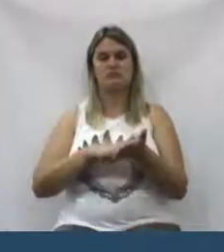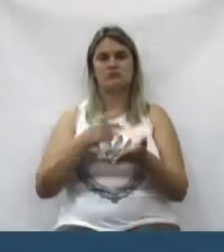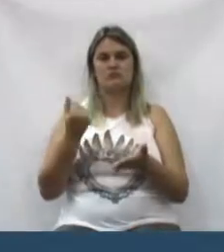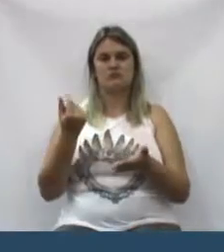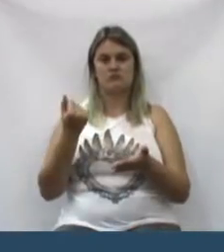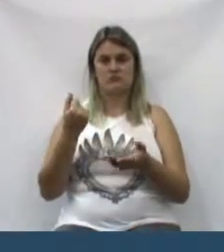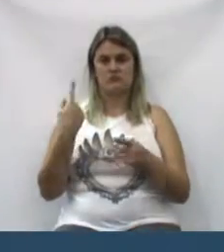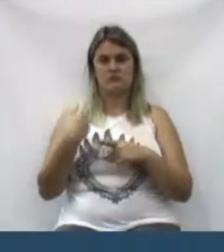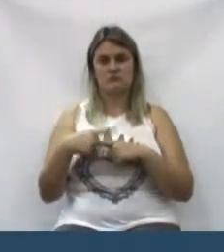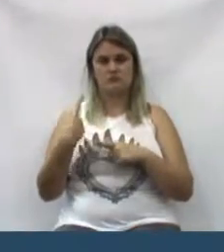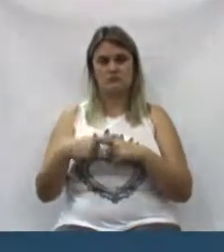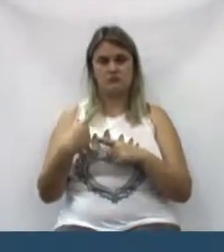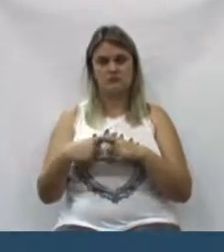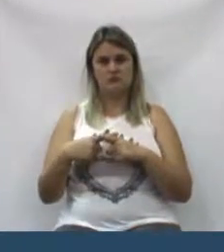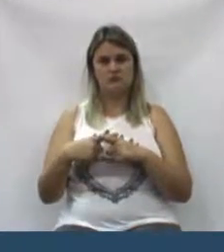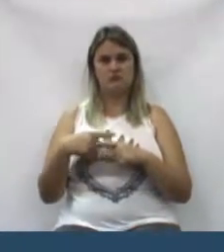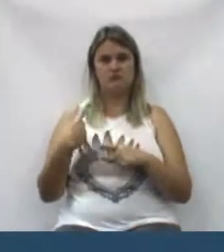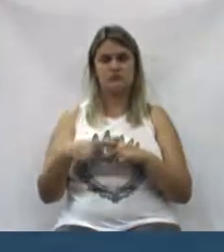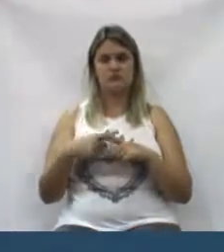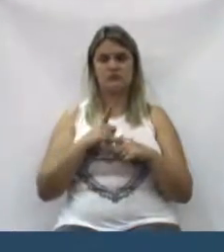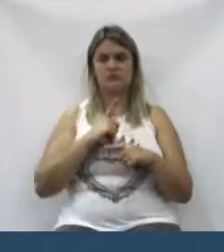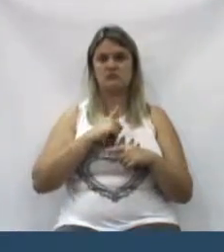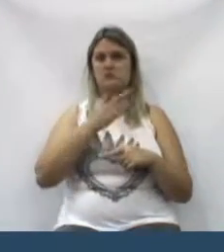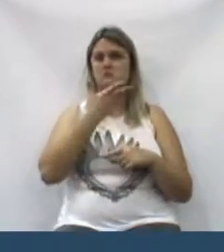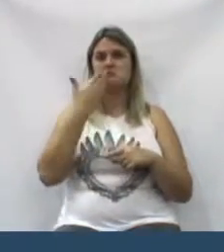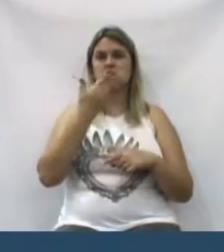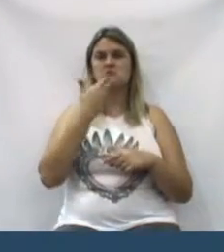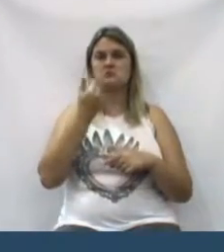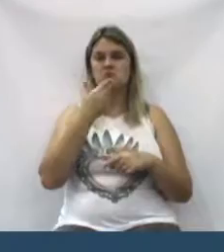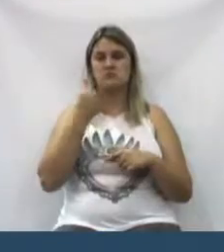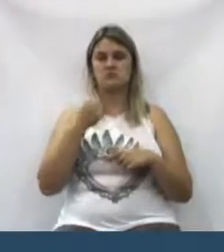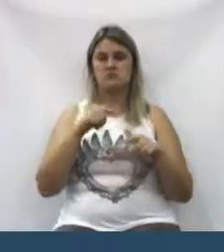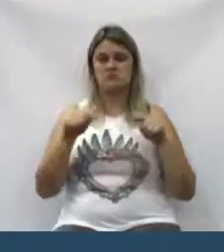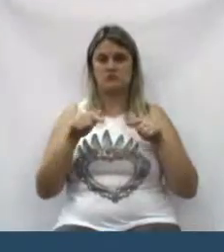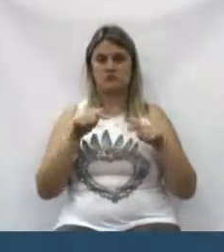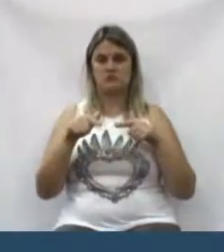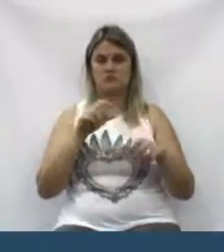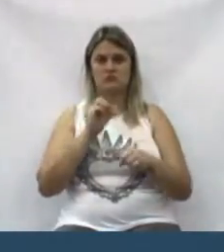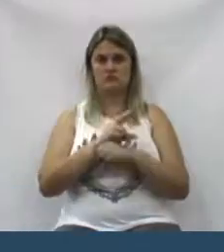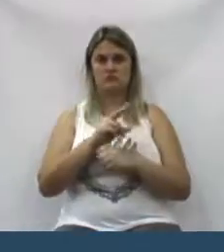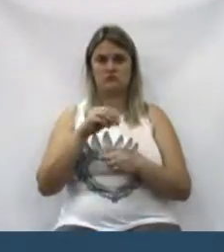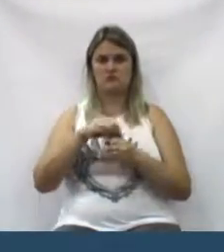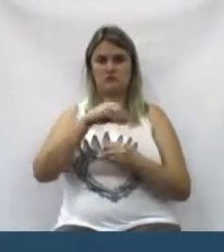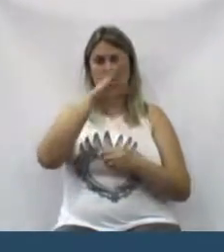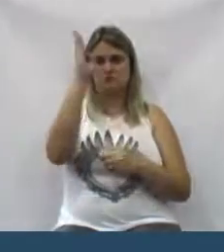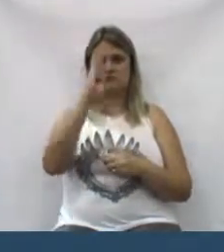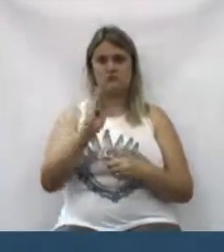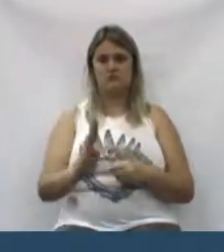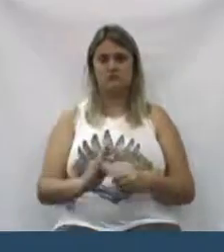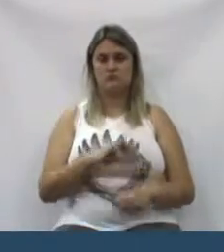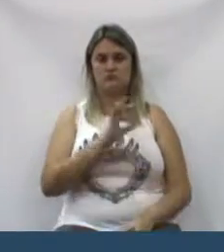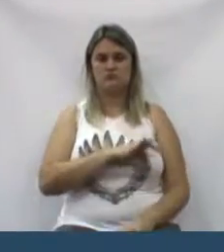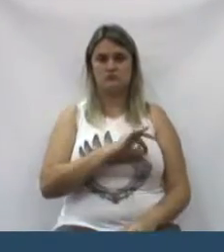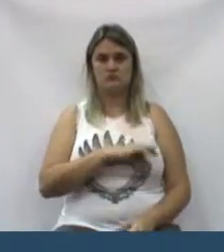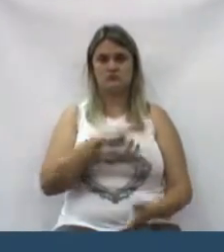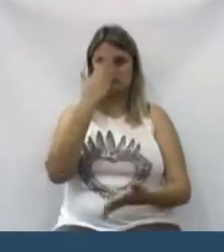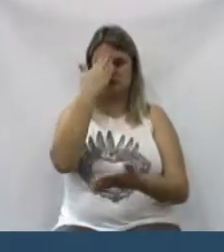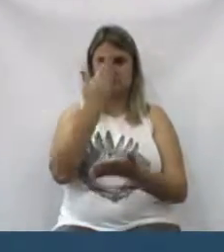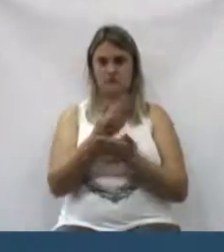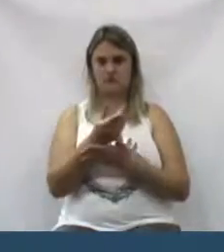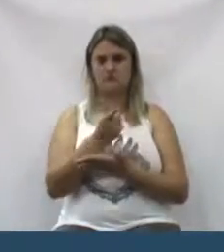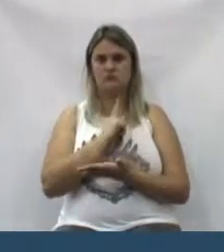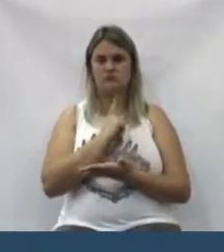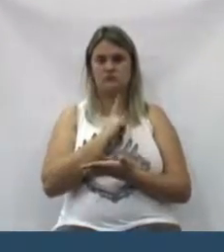por quê? porque estão nos melhores cargos que tem dentro do Brasil os maiores cargos de confiança